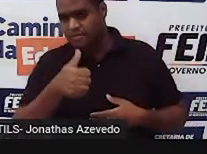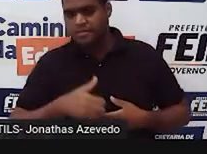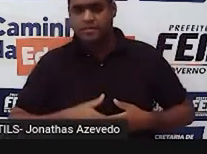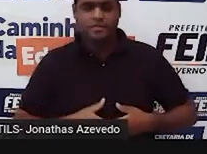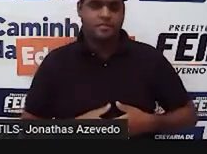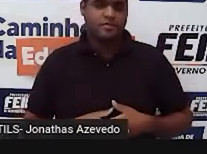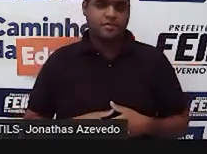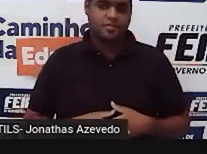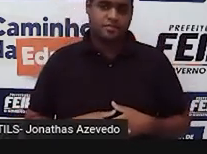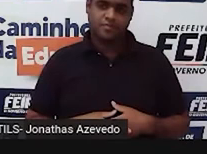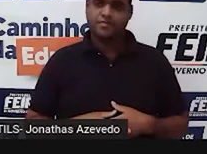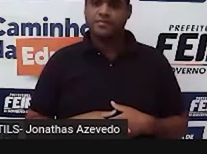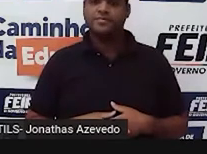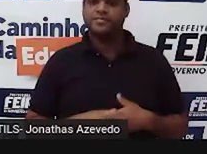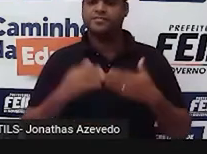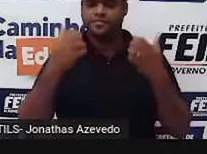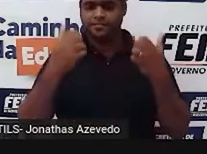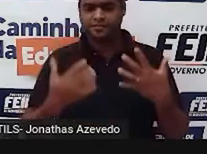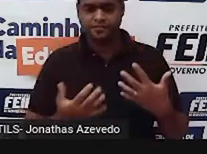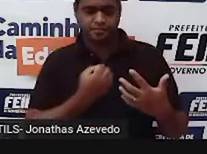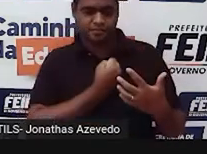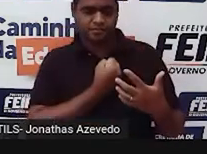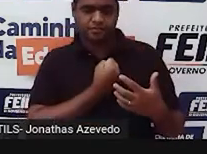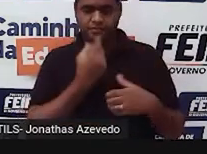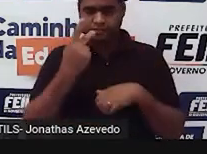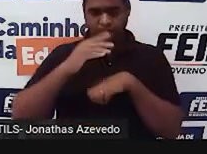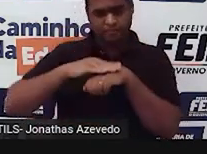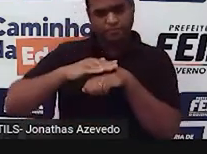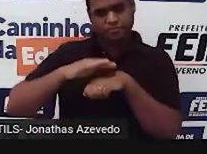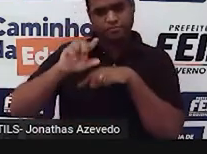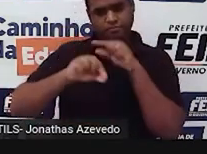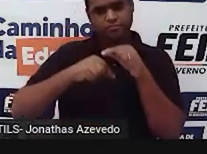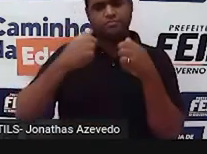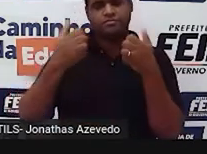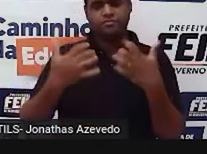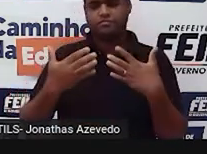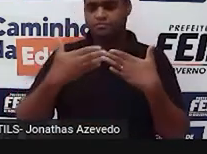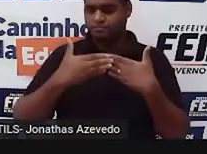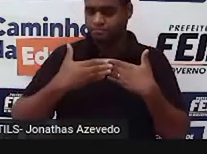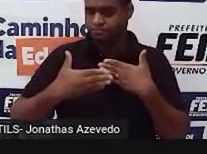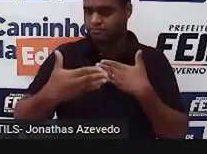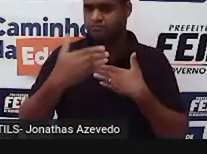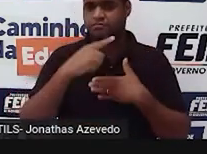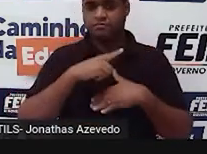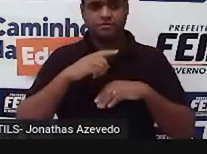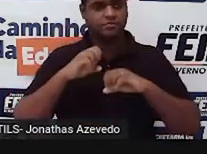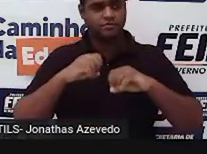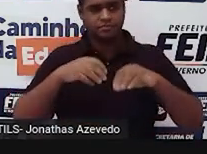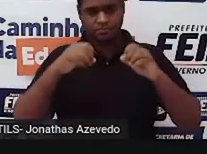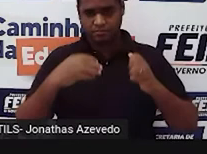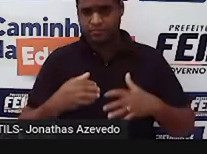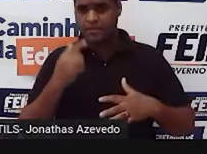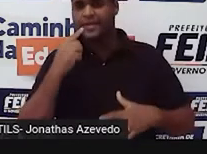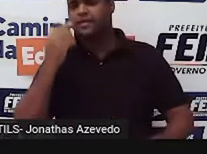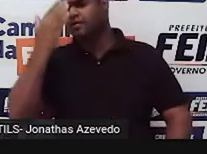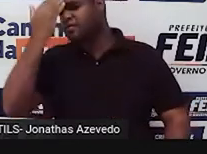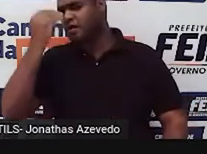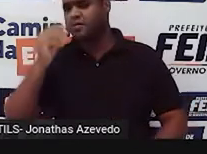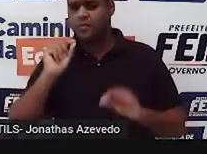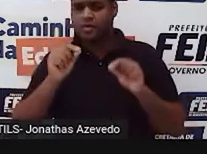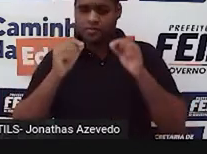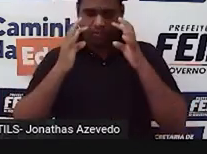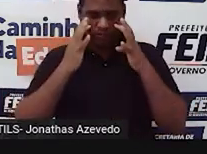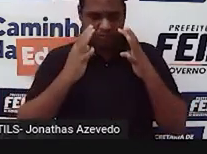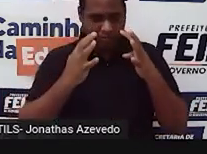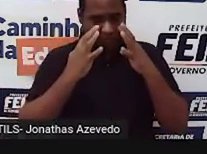Bom, com base nesse número que você escolheu, tá? É que a gente avança agora na aula e você vai saber onde é que você deve prestar mais atenção,